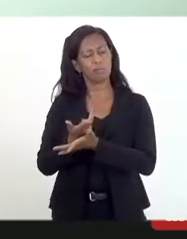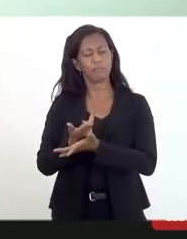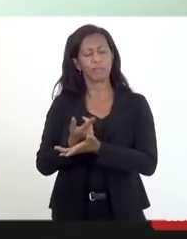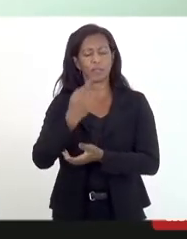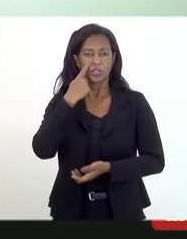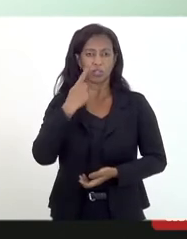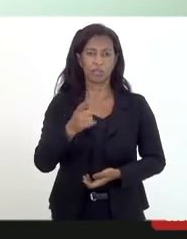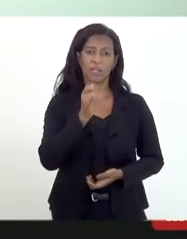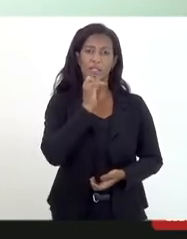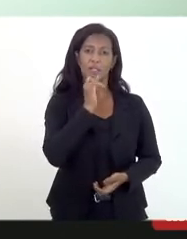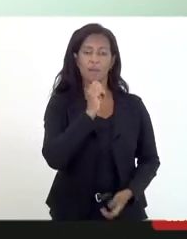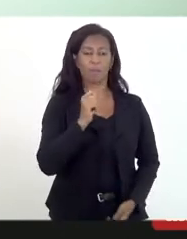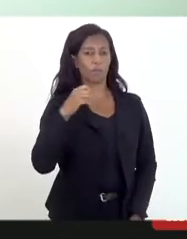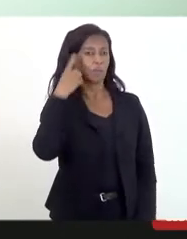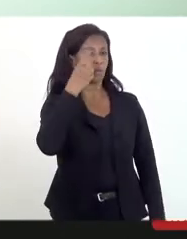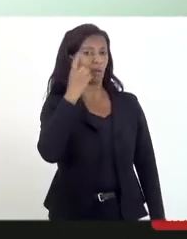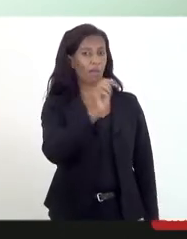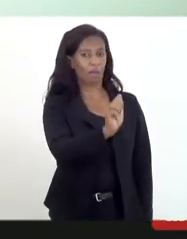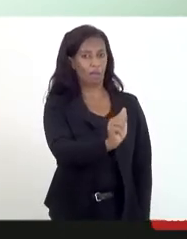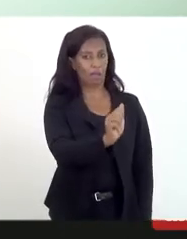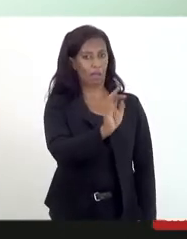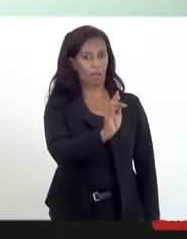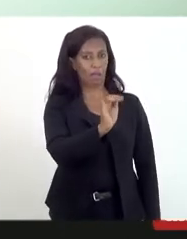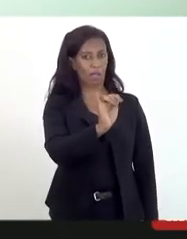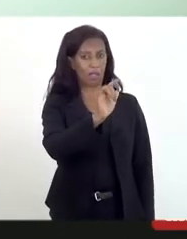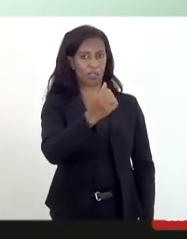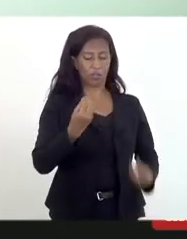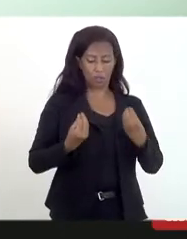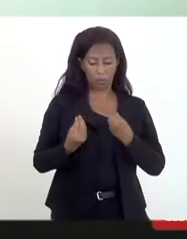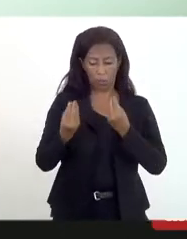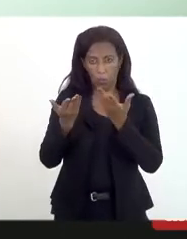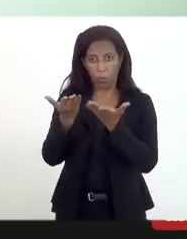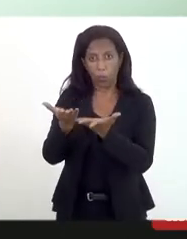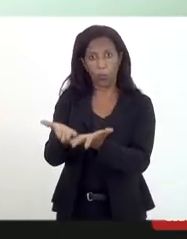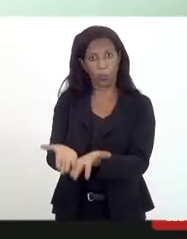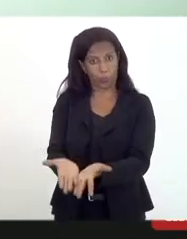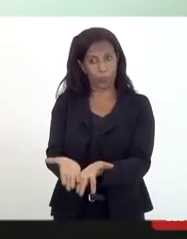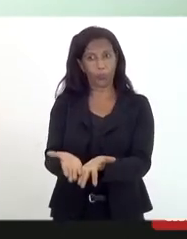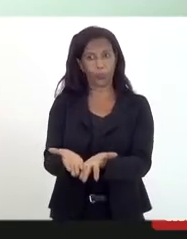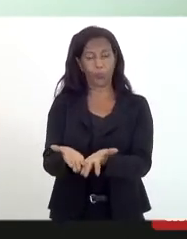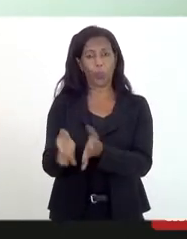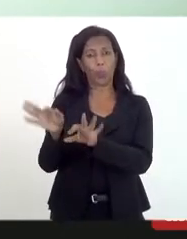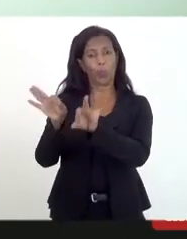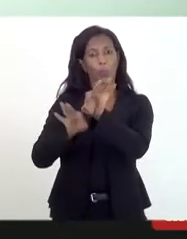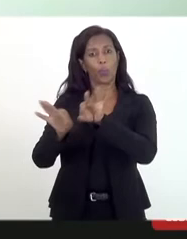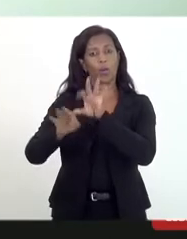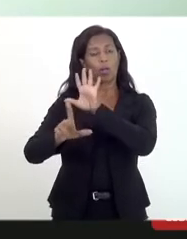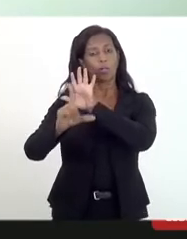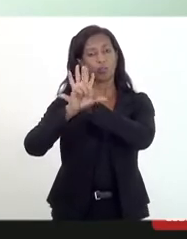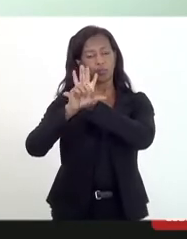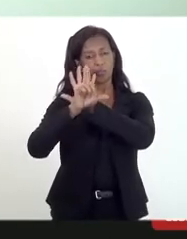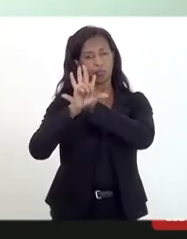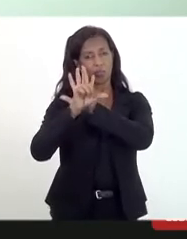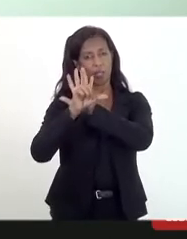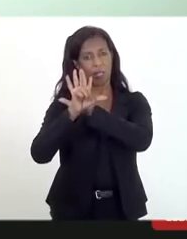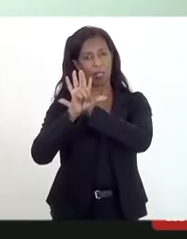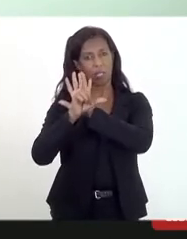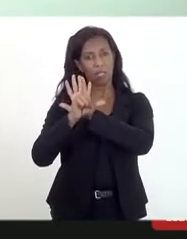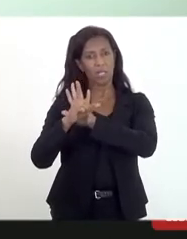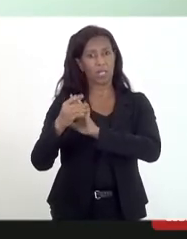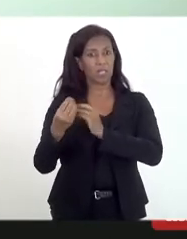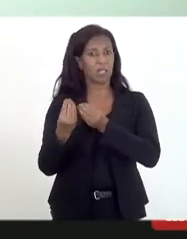exemplo, o deputado Atla Nunes ofereceu um projeto de lei que cria a